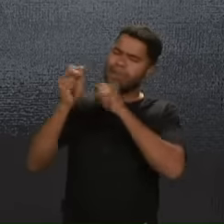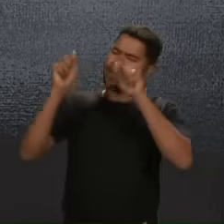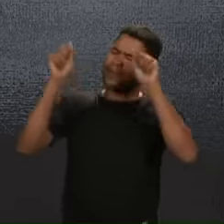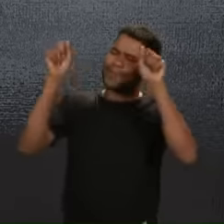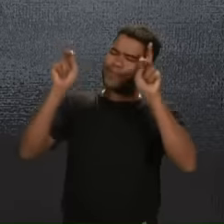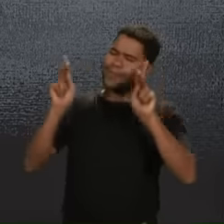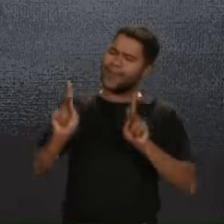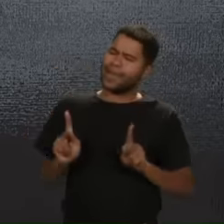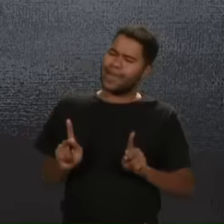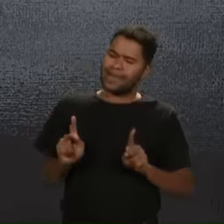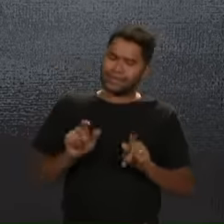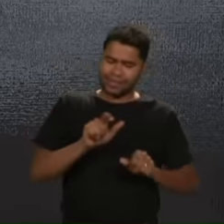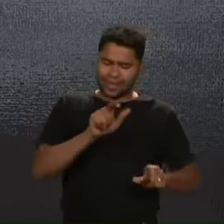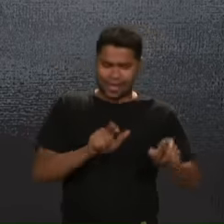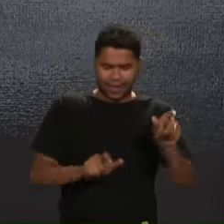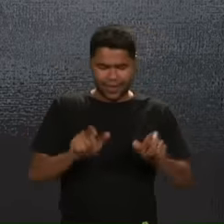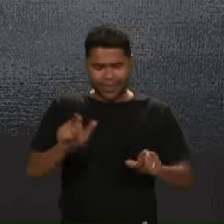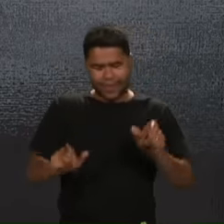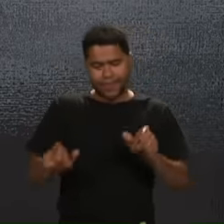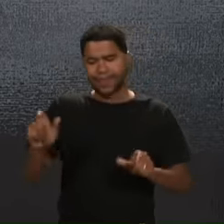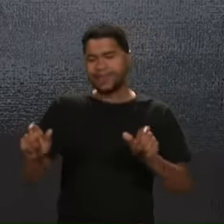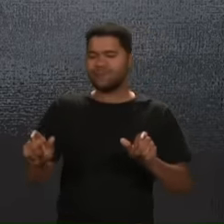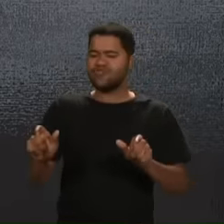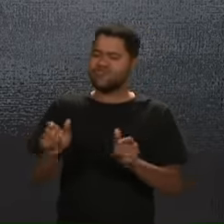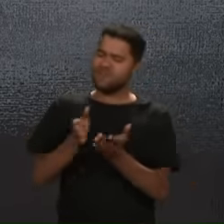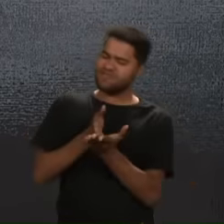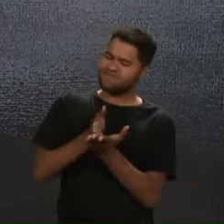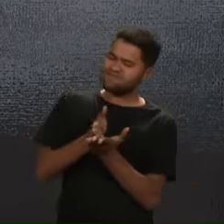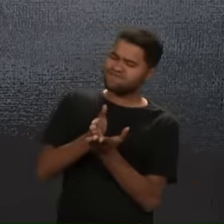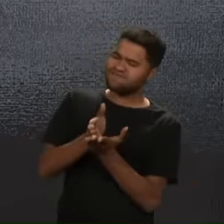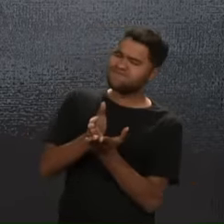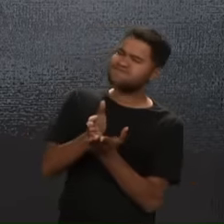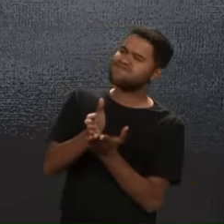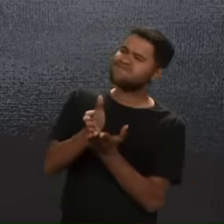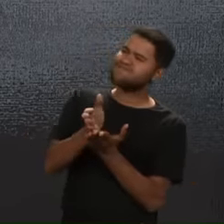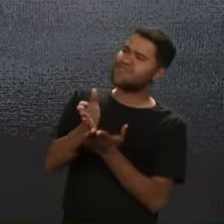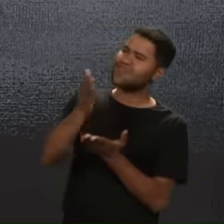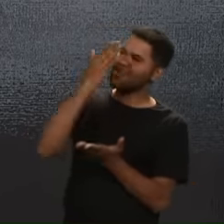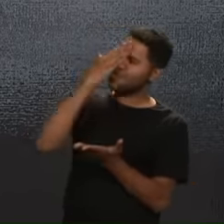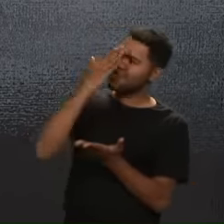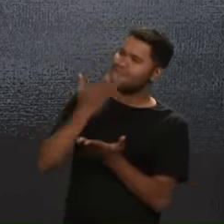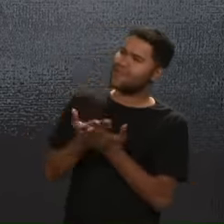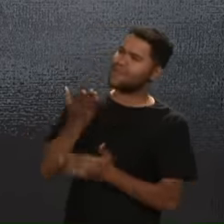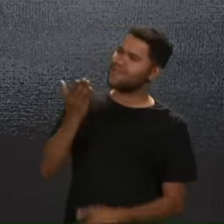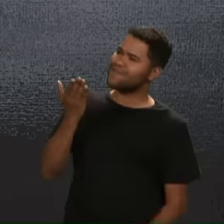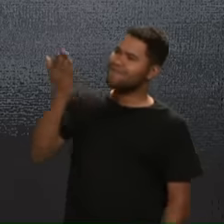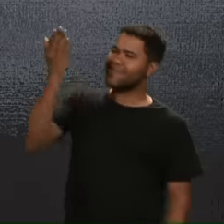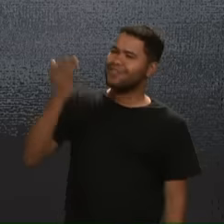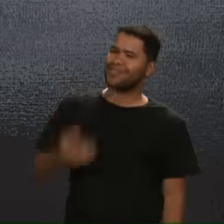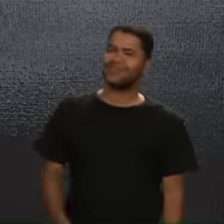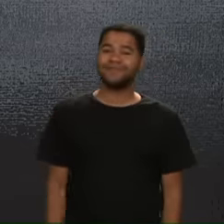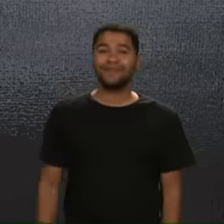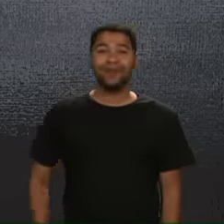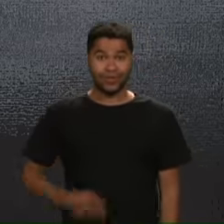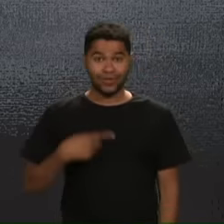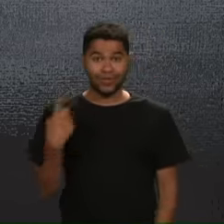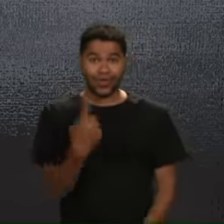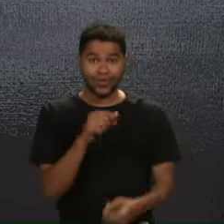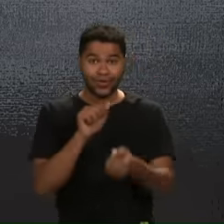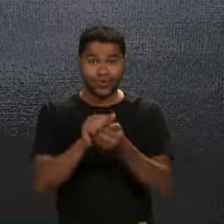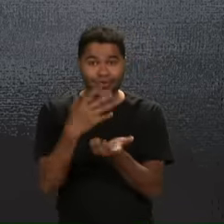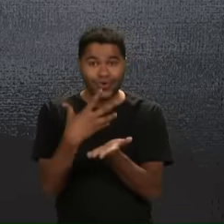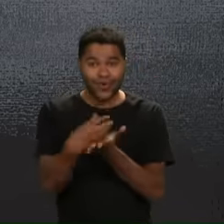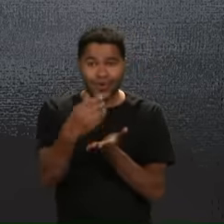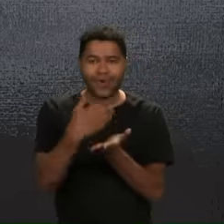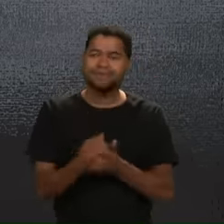Aquele Cujo Propósito É firme Porque Ele Confia Em ti Vamos falar Juntos